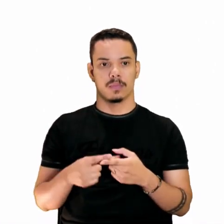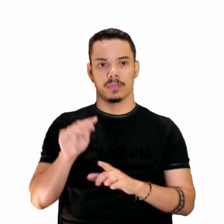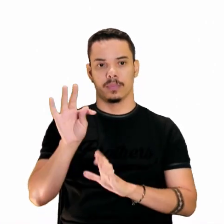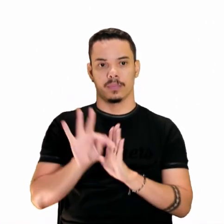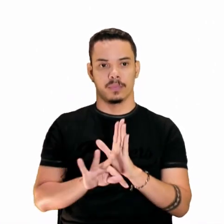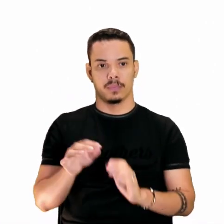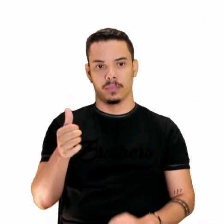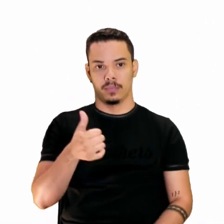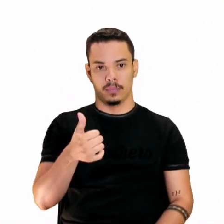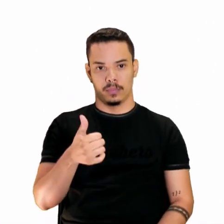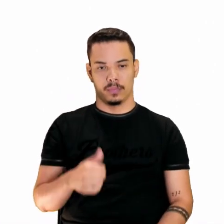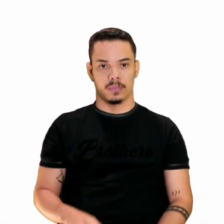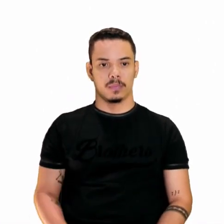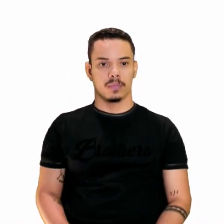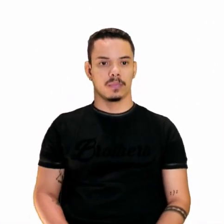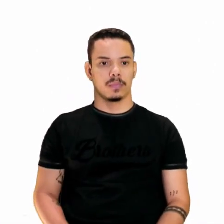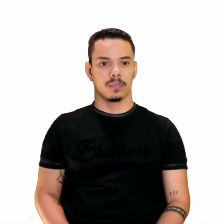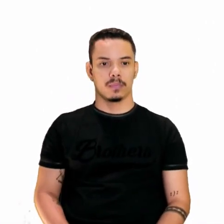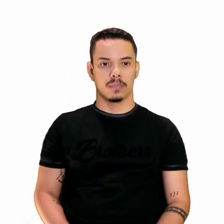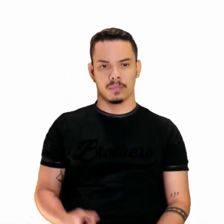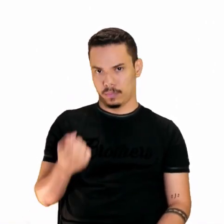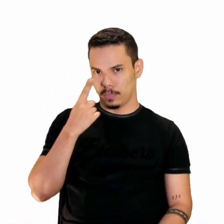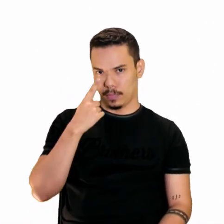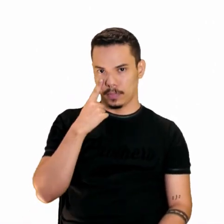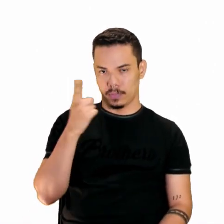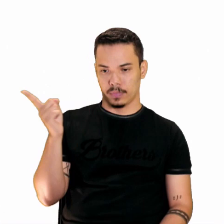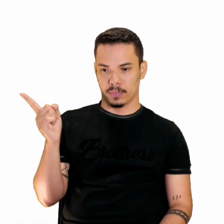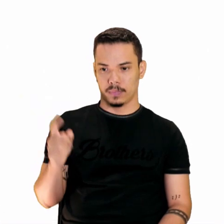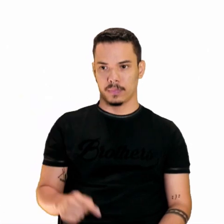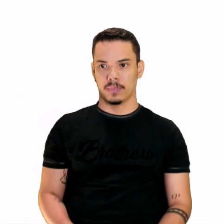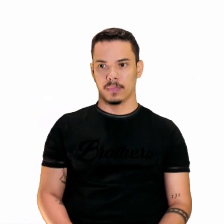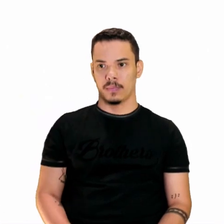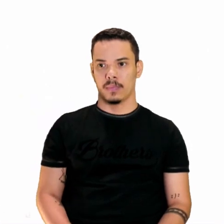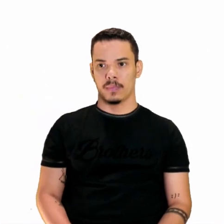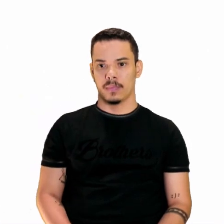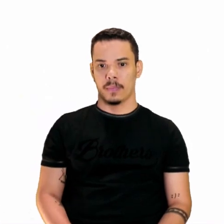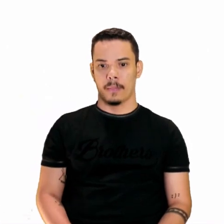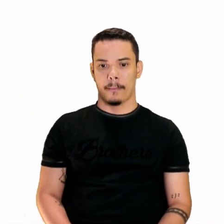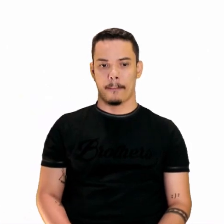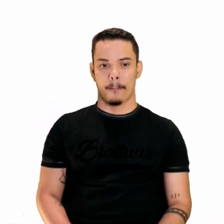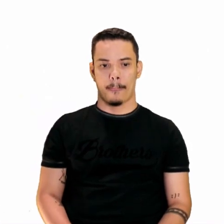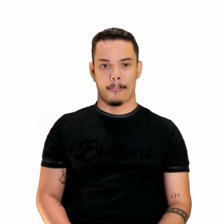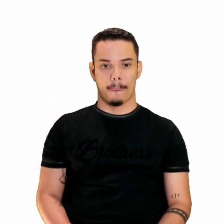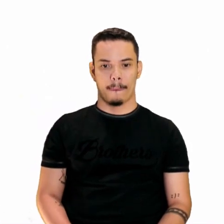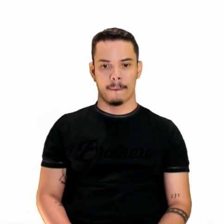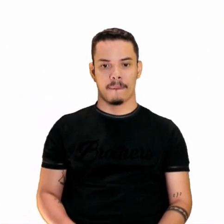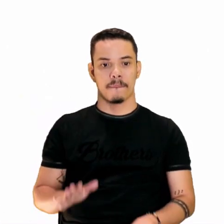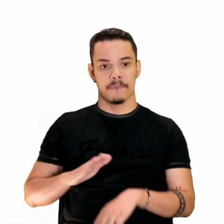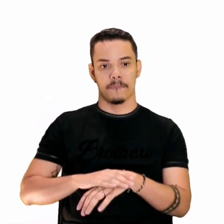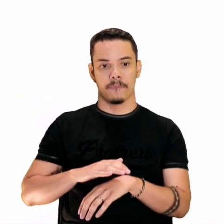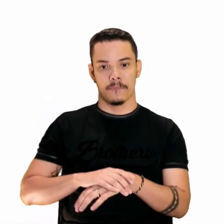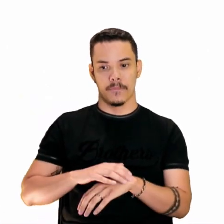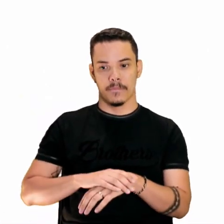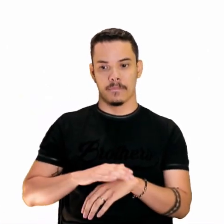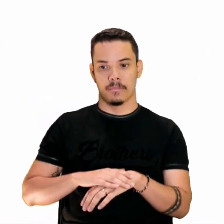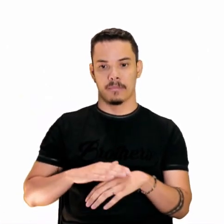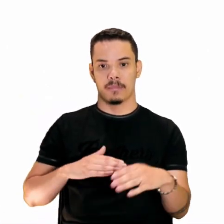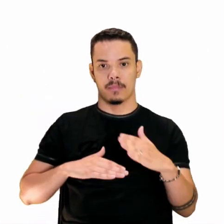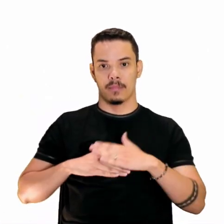1... Observa com calma. A pose, né? As mãos, né?